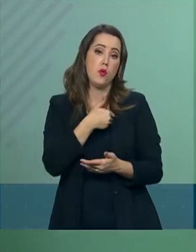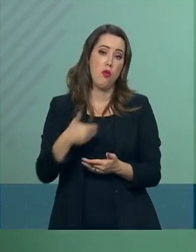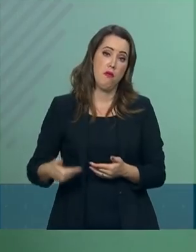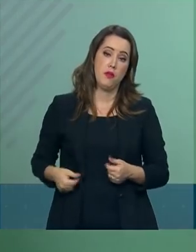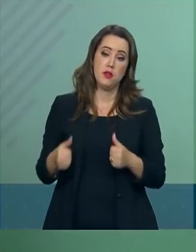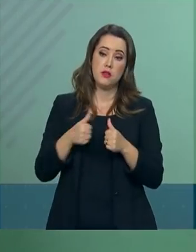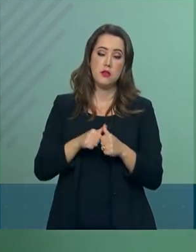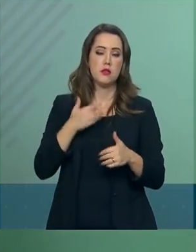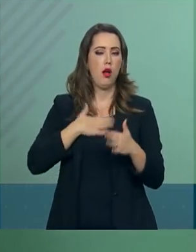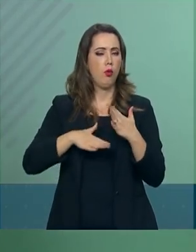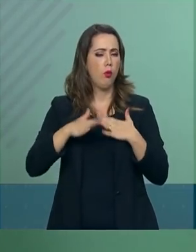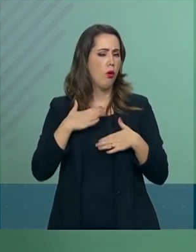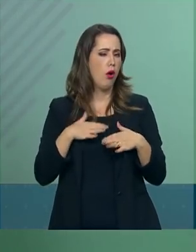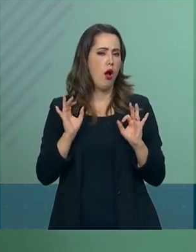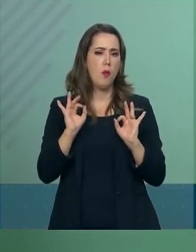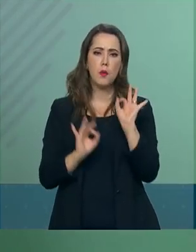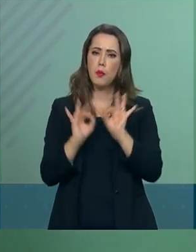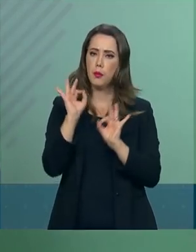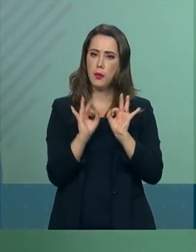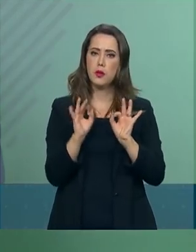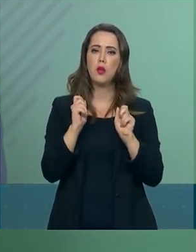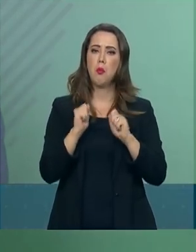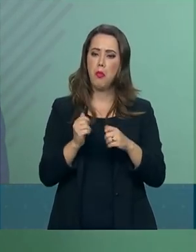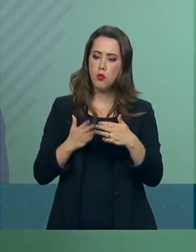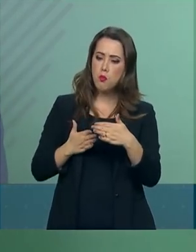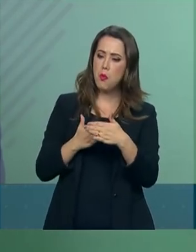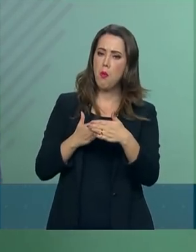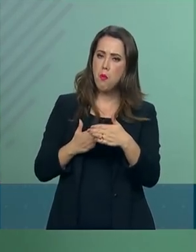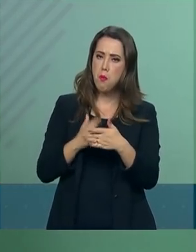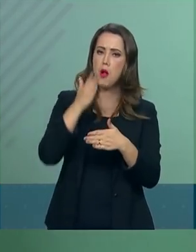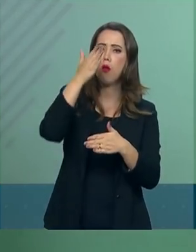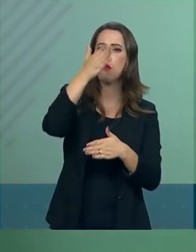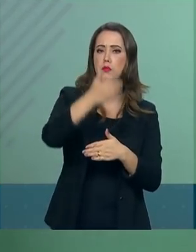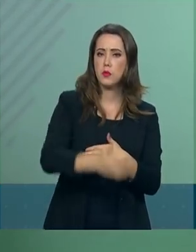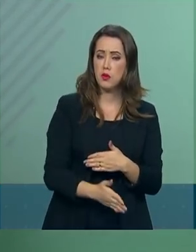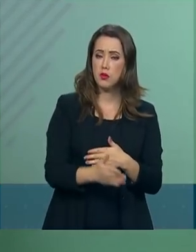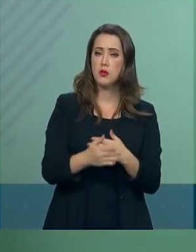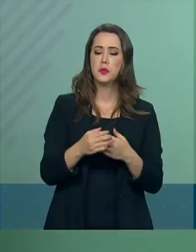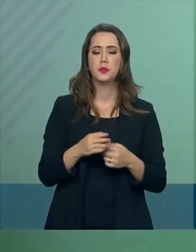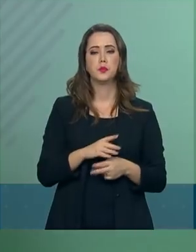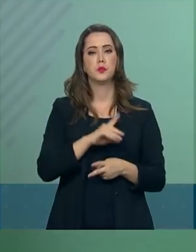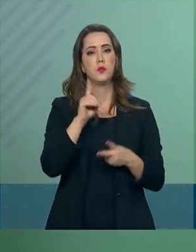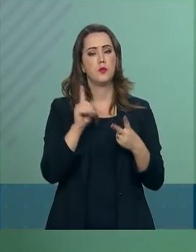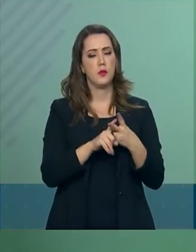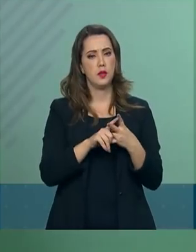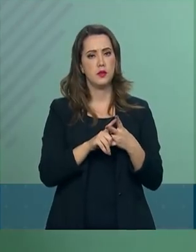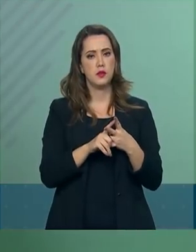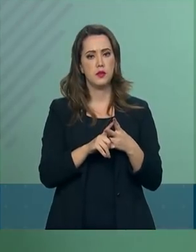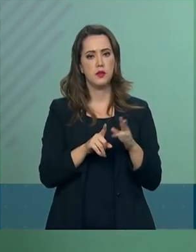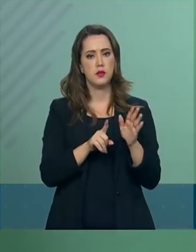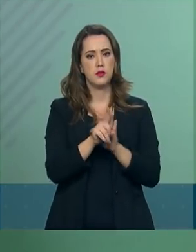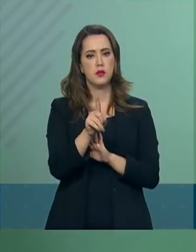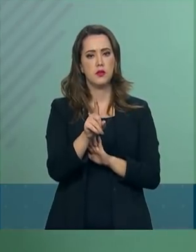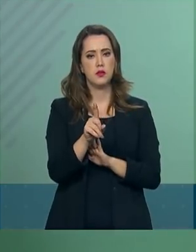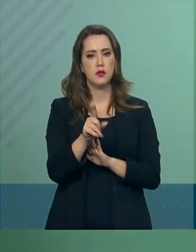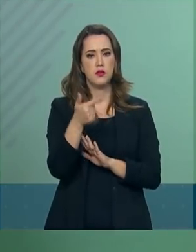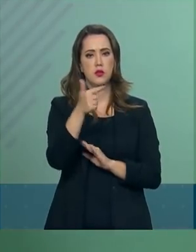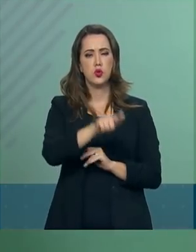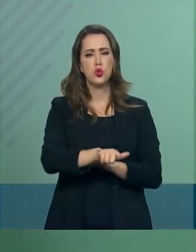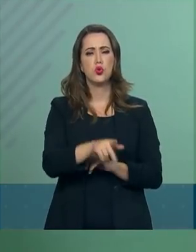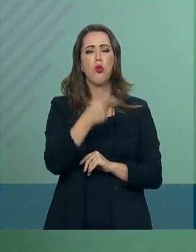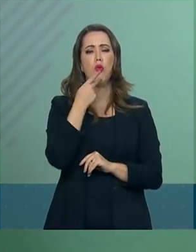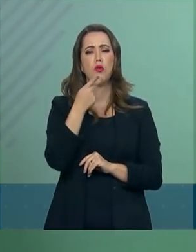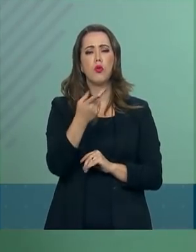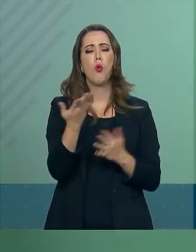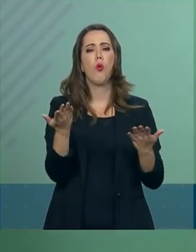encontra preparado para isso. Com relação à tua segunda pergunta, você pode me entomar de